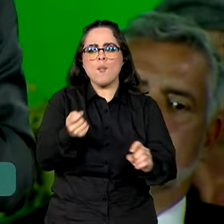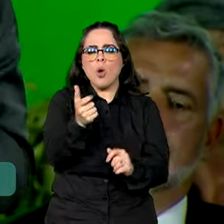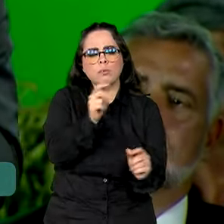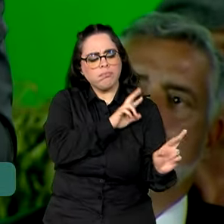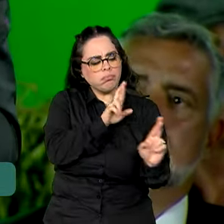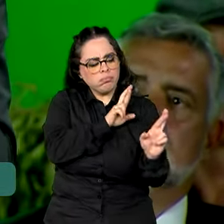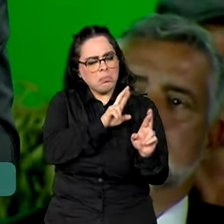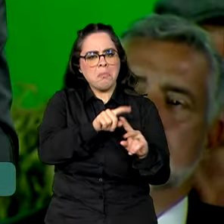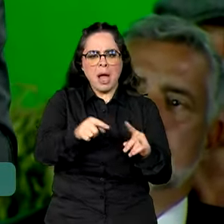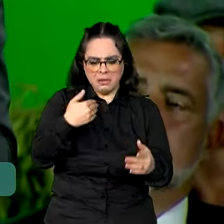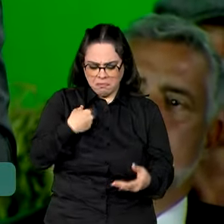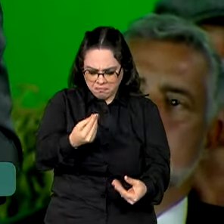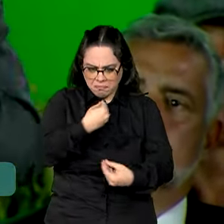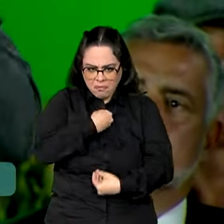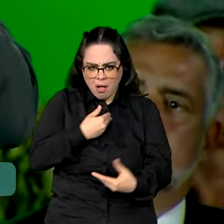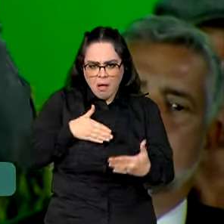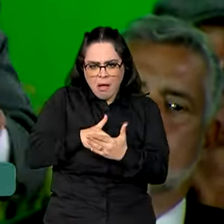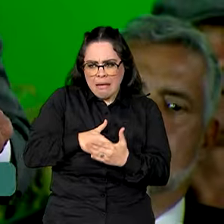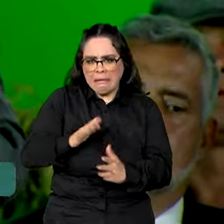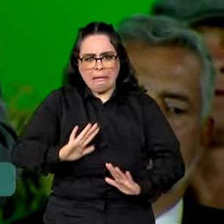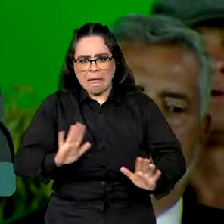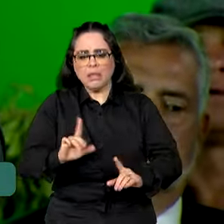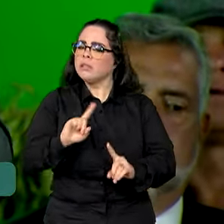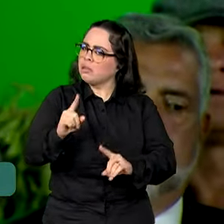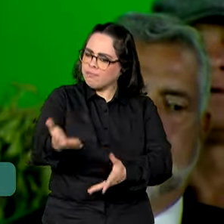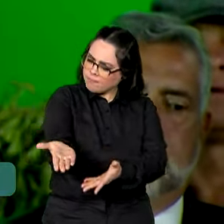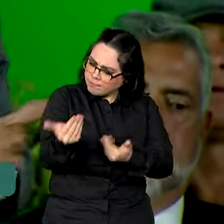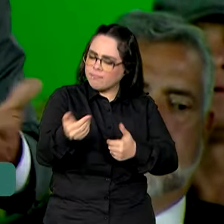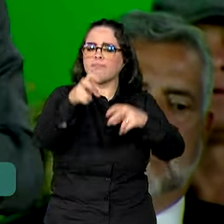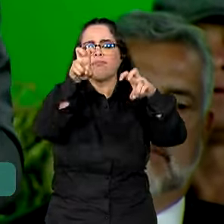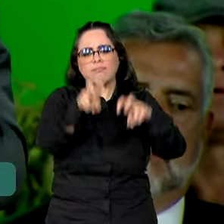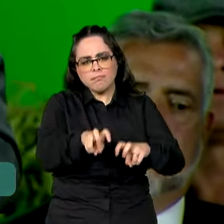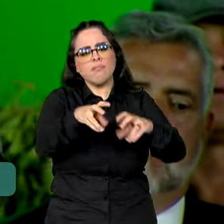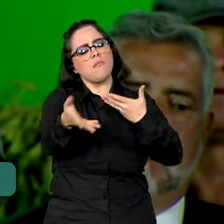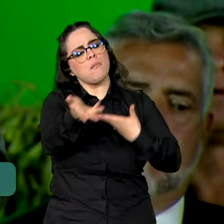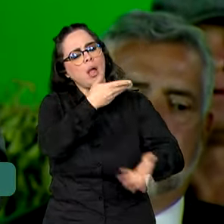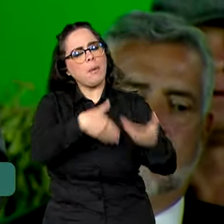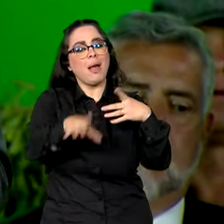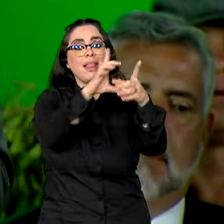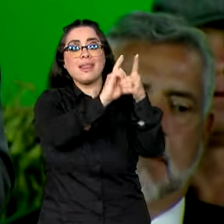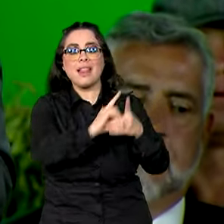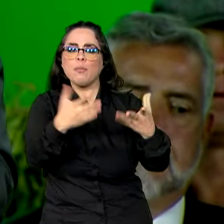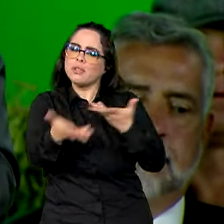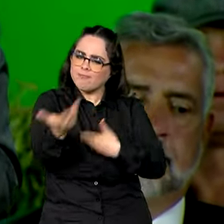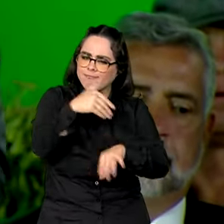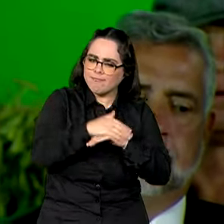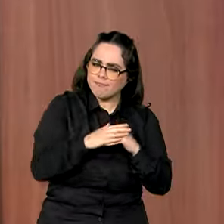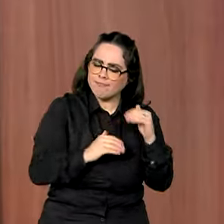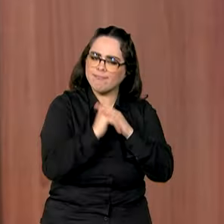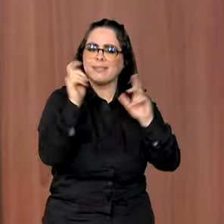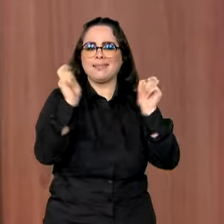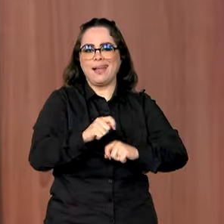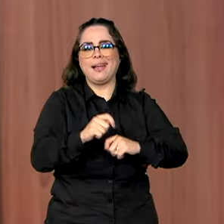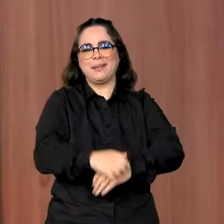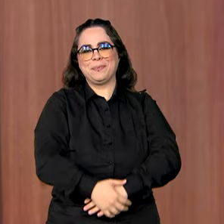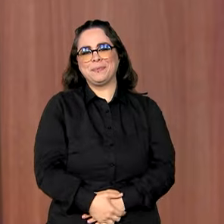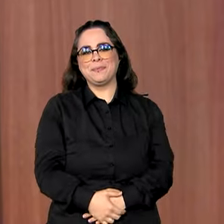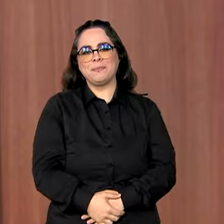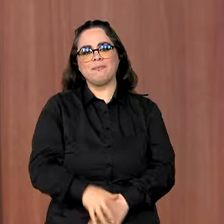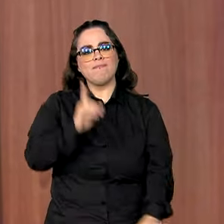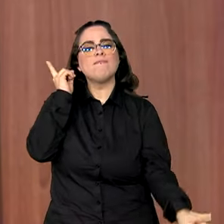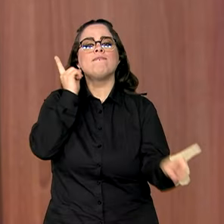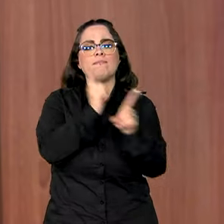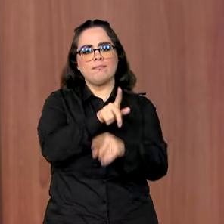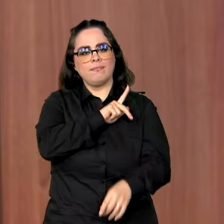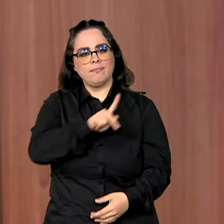mas isso não me impede da forma mais filivada e democrática e conversar para construir as coisas. E em